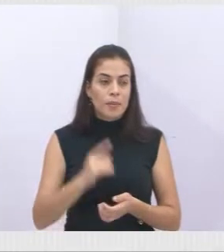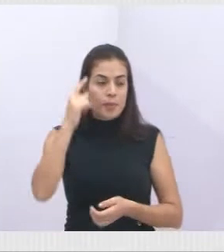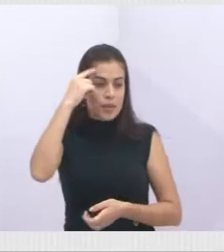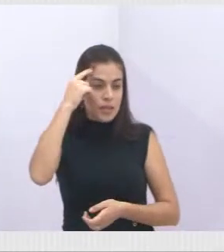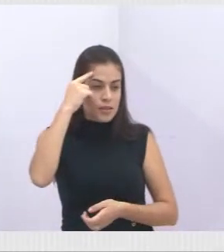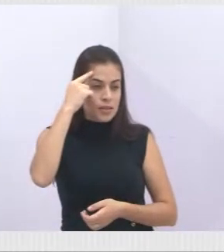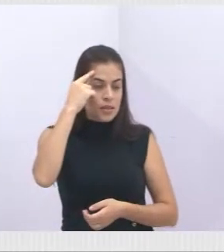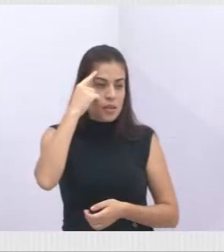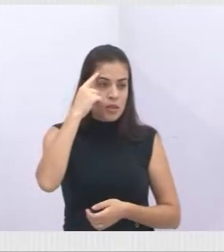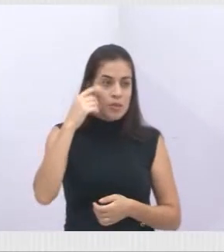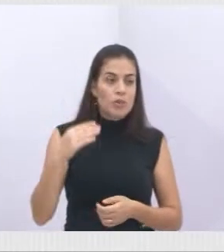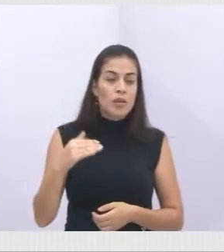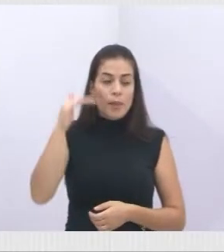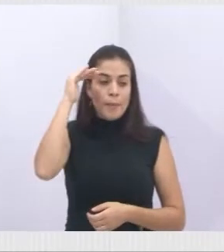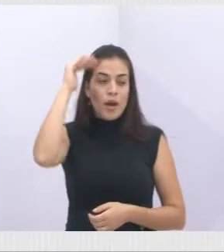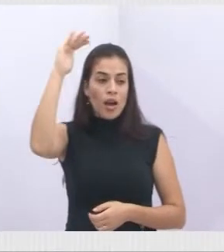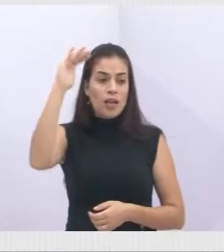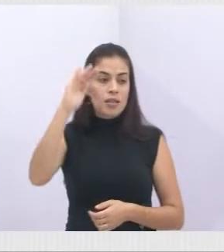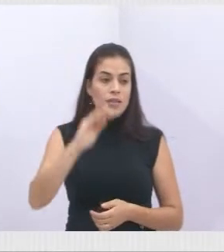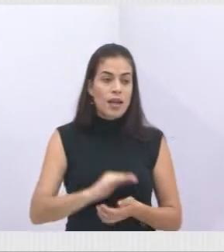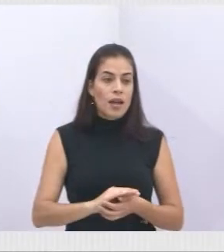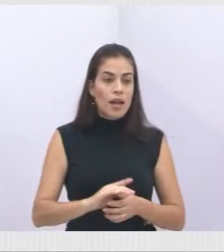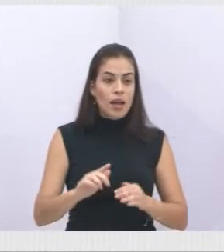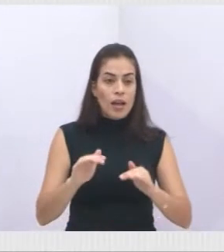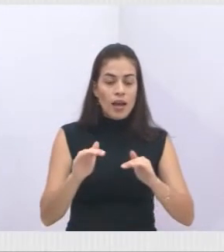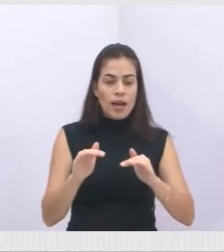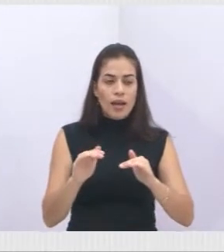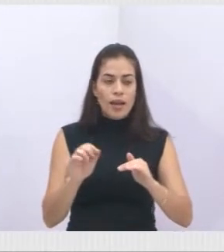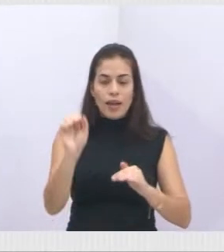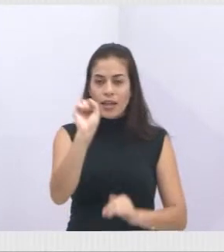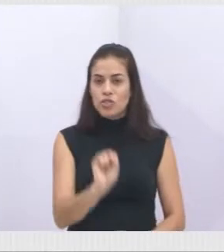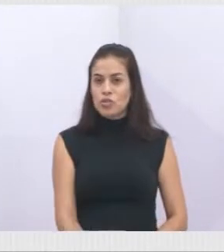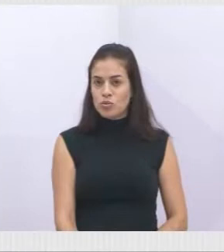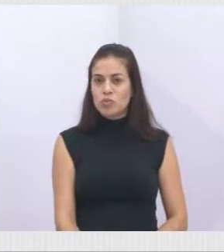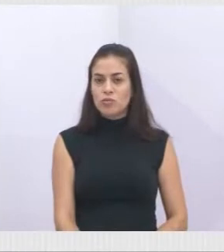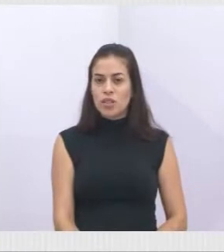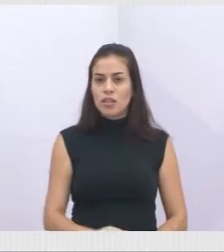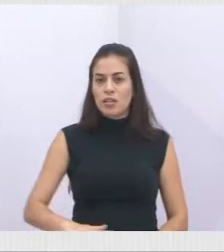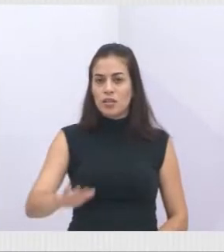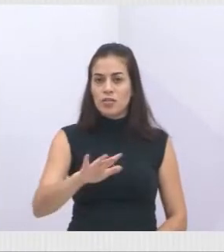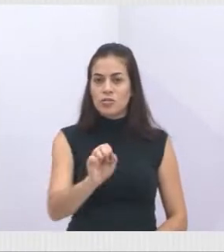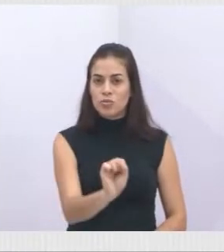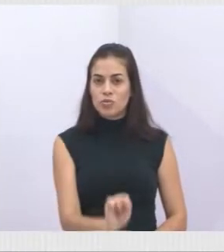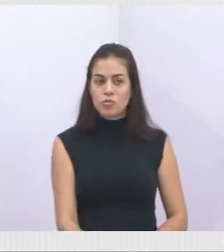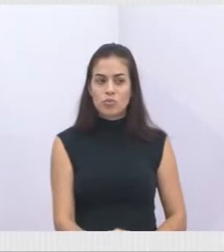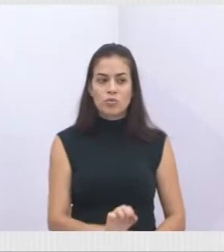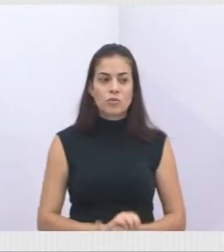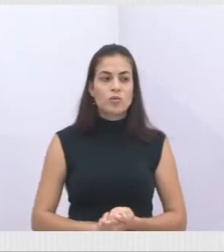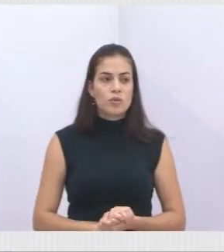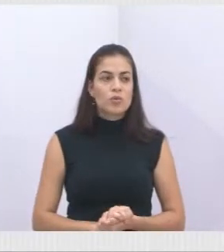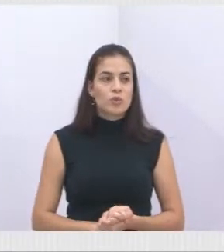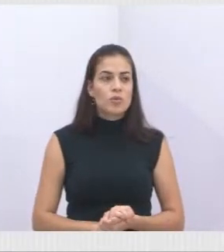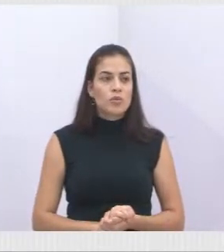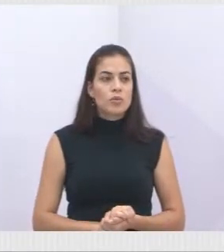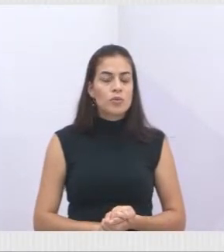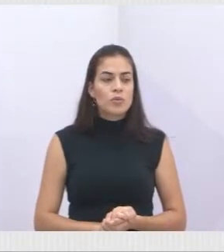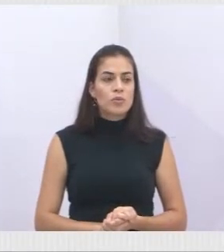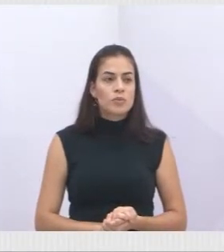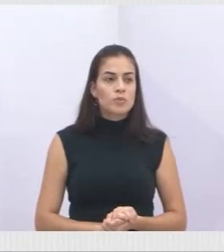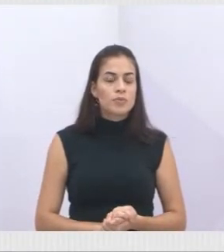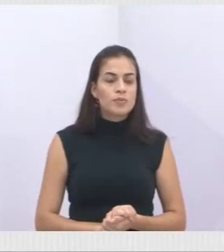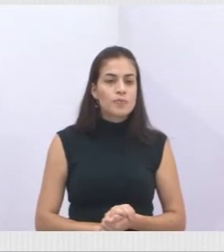município, que é para proteger essas bacias para melhorar a condição do Rio Paraíba de abastecimento público.